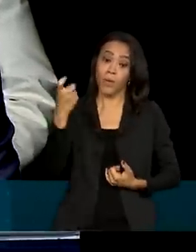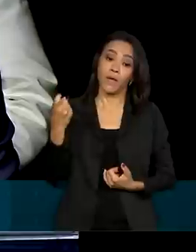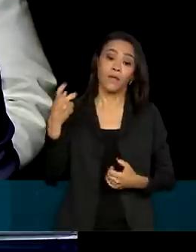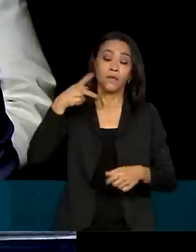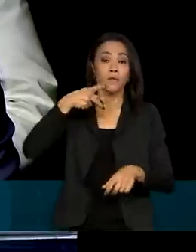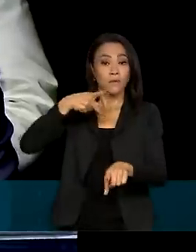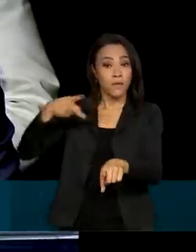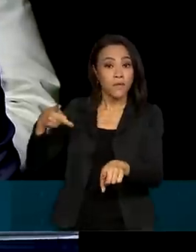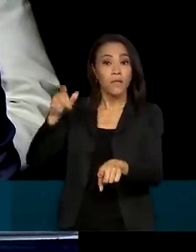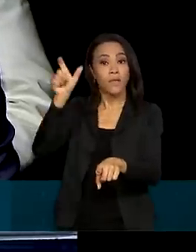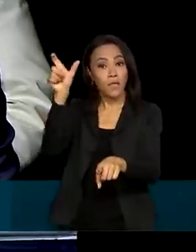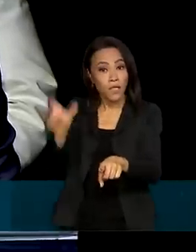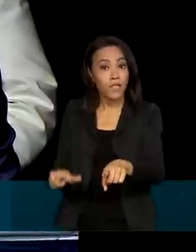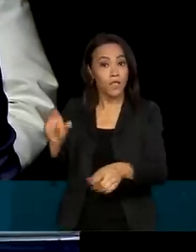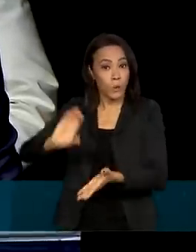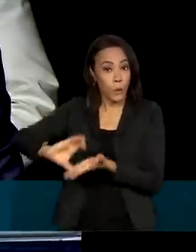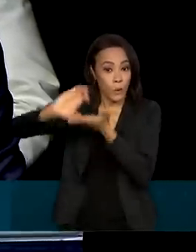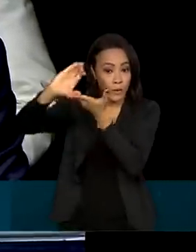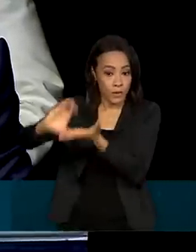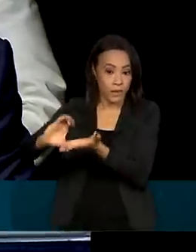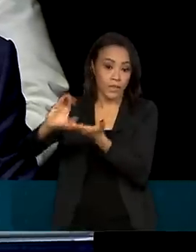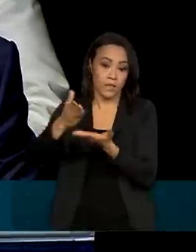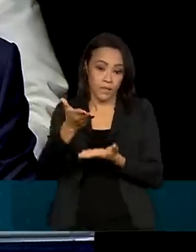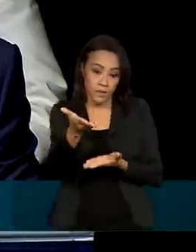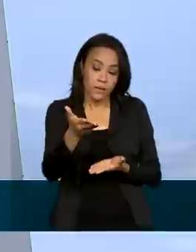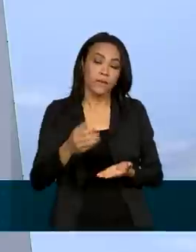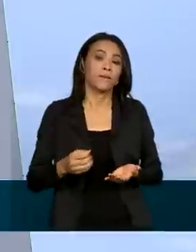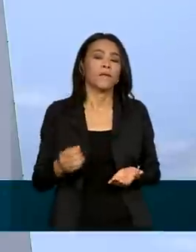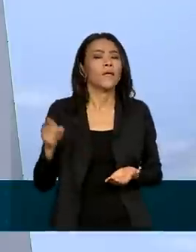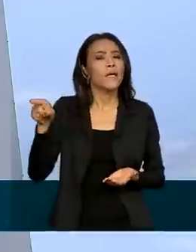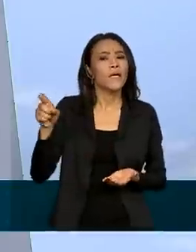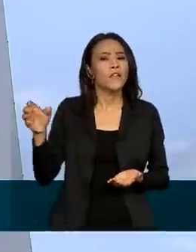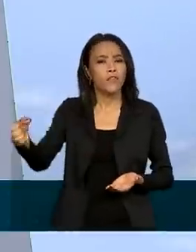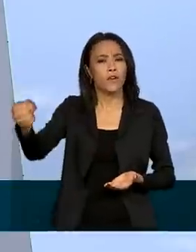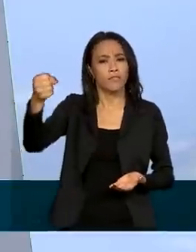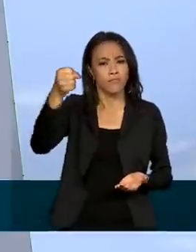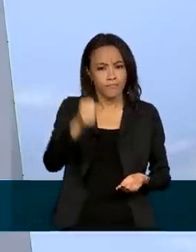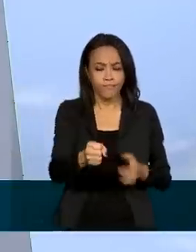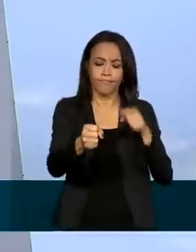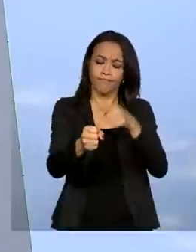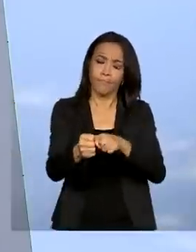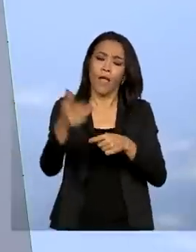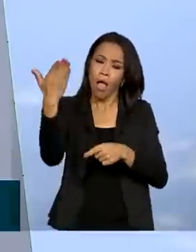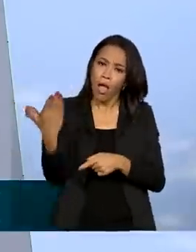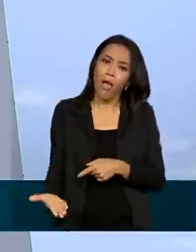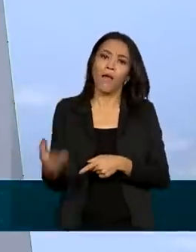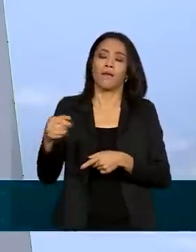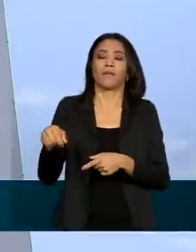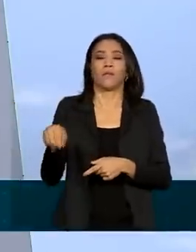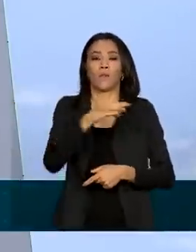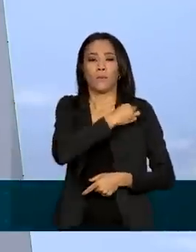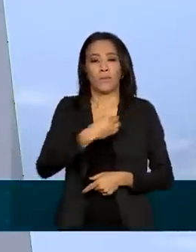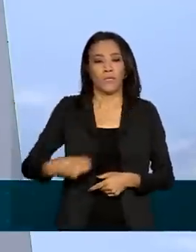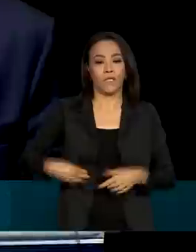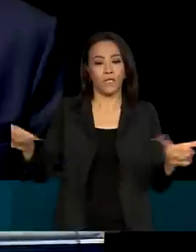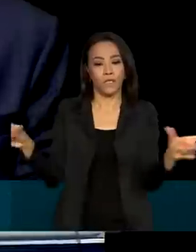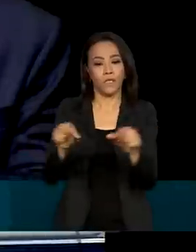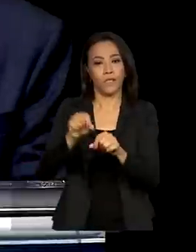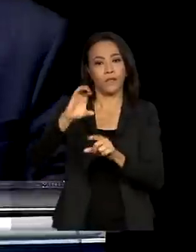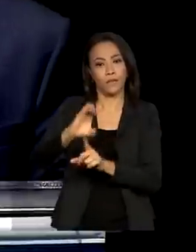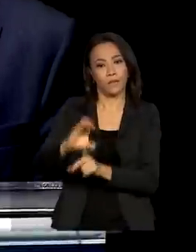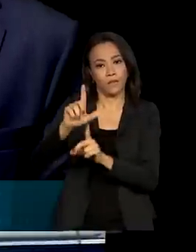Defesa Econômica, Cade, Vinícius Marques de Carvalho, foi empossado como ministro da Controadoria-Geral da União.